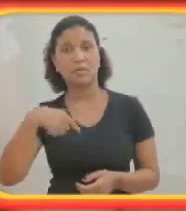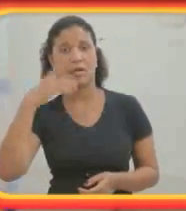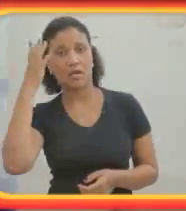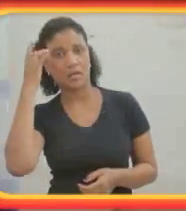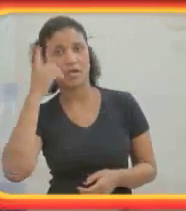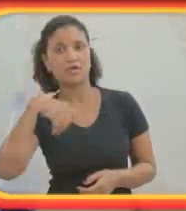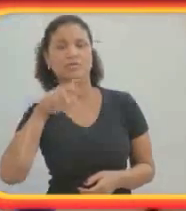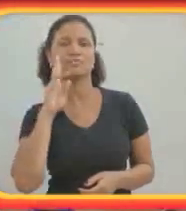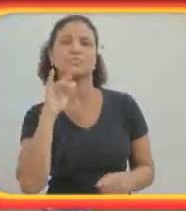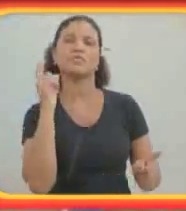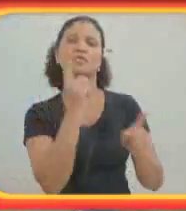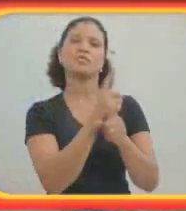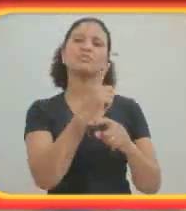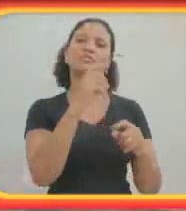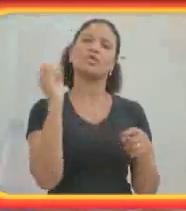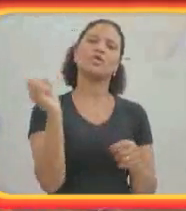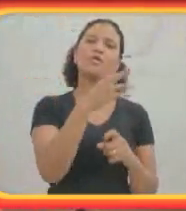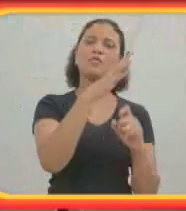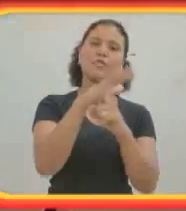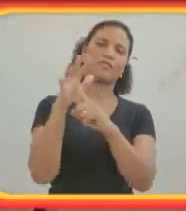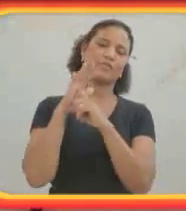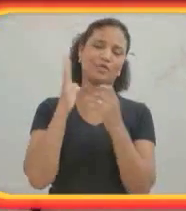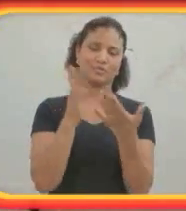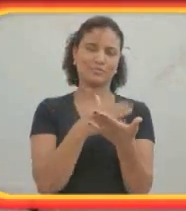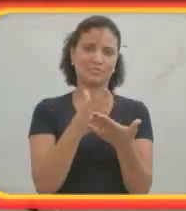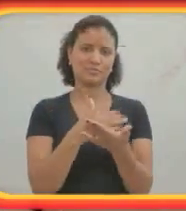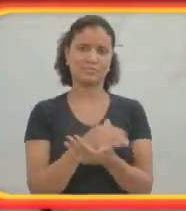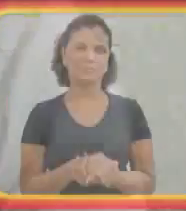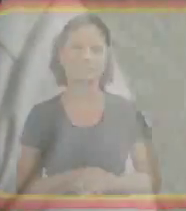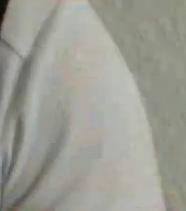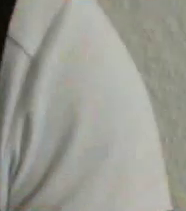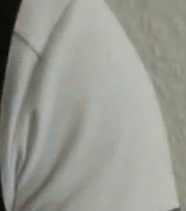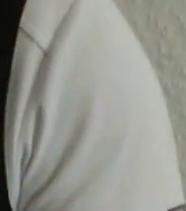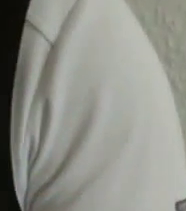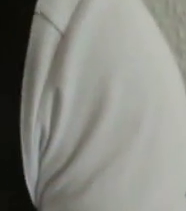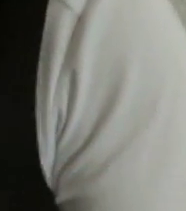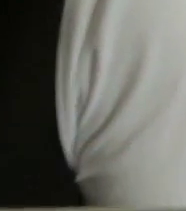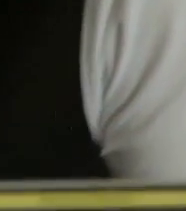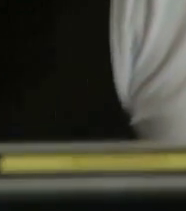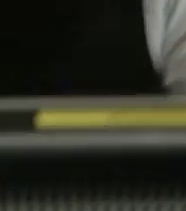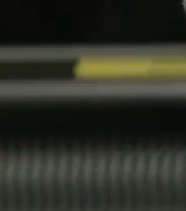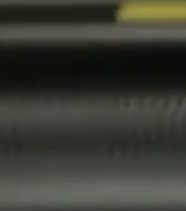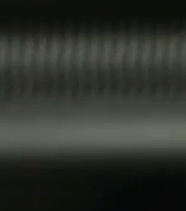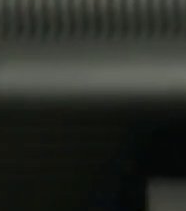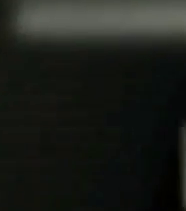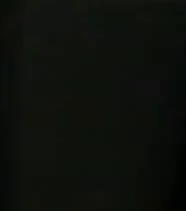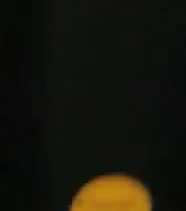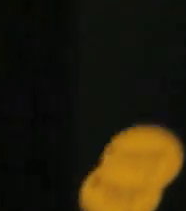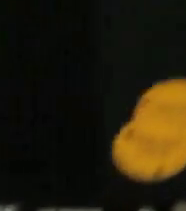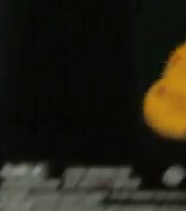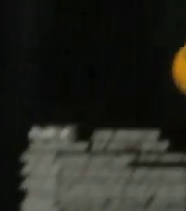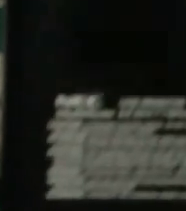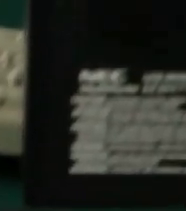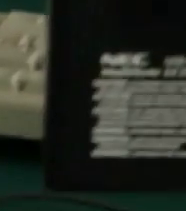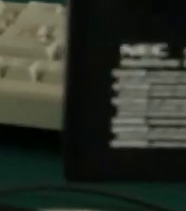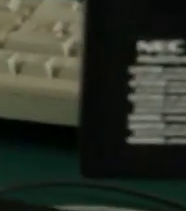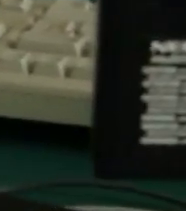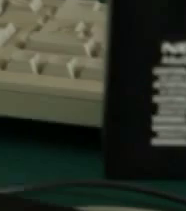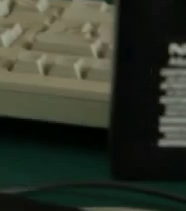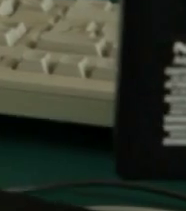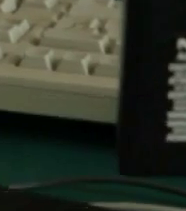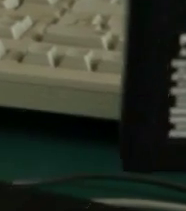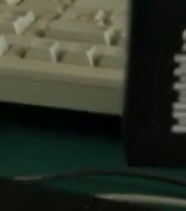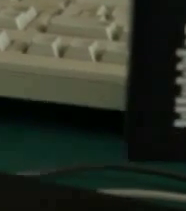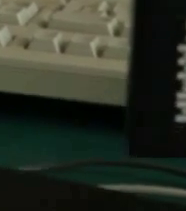Então, depois de amanhã, nós vamos nos encontrar de novo na feira do livro. Em frente a um computador, Peter toca o mouse.